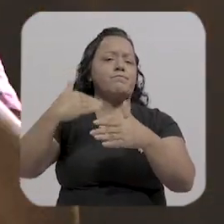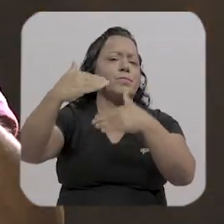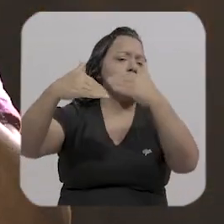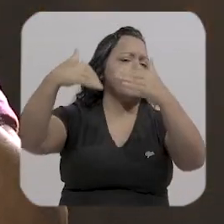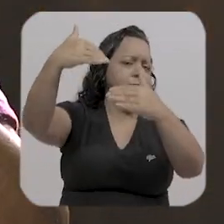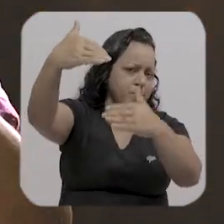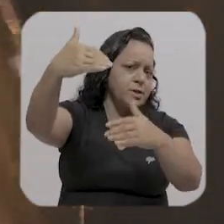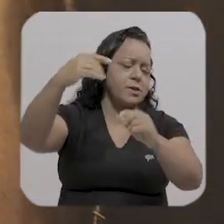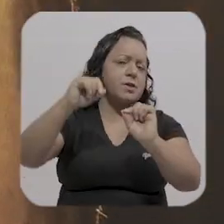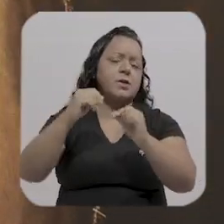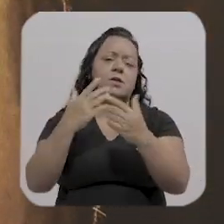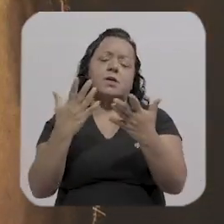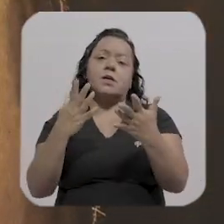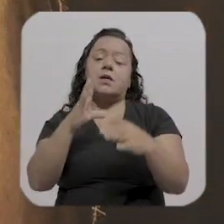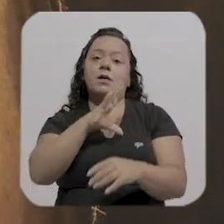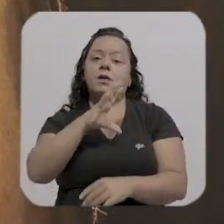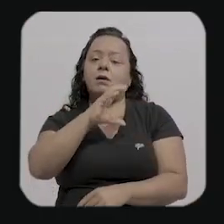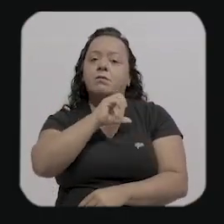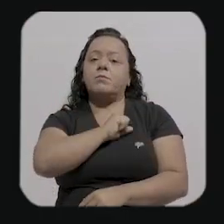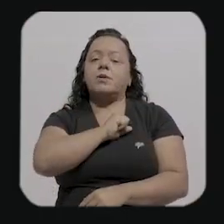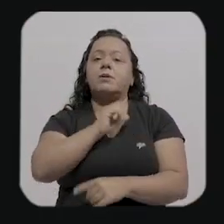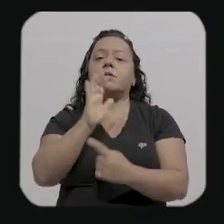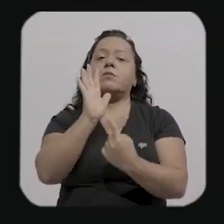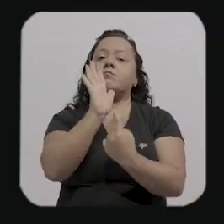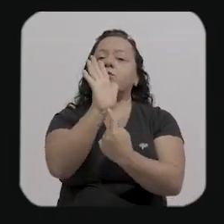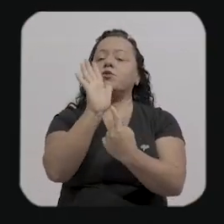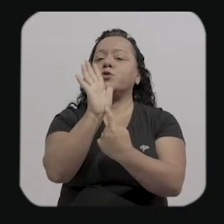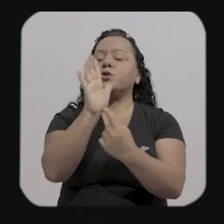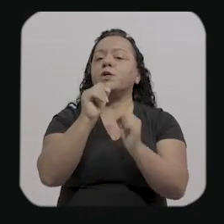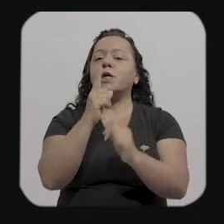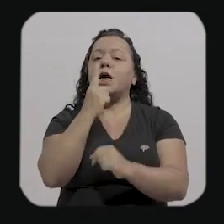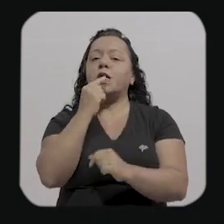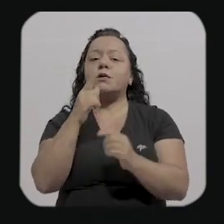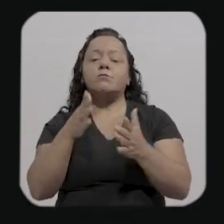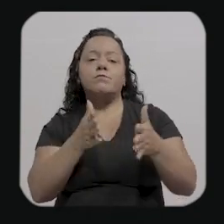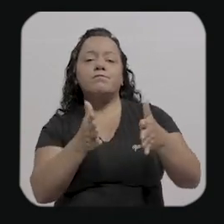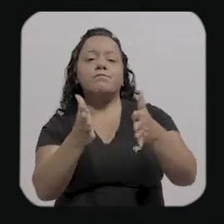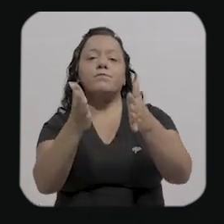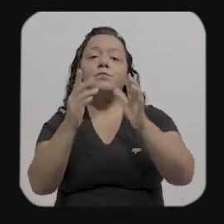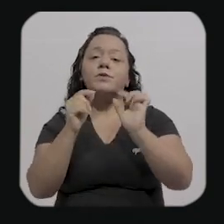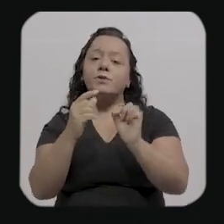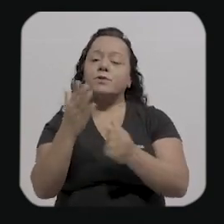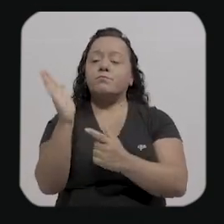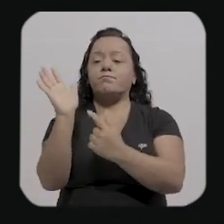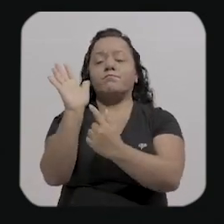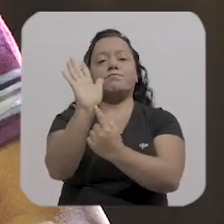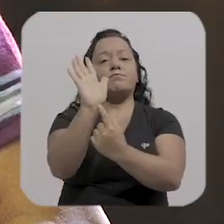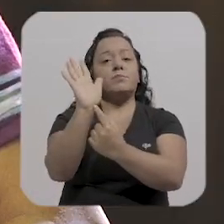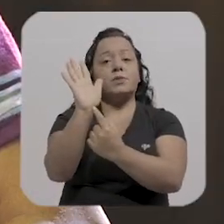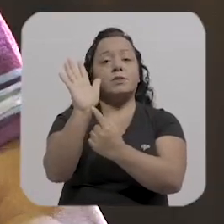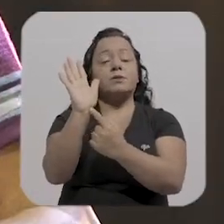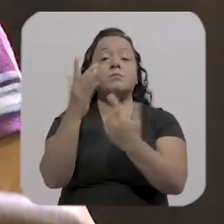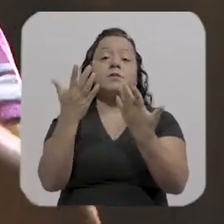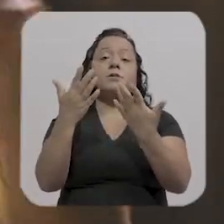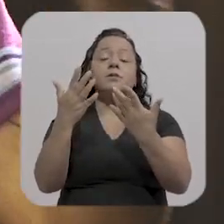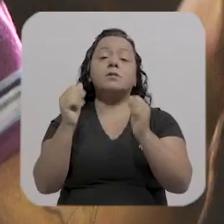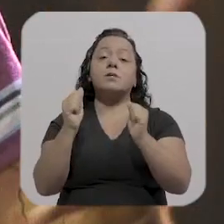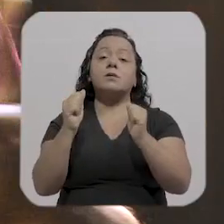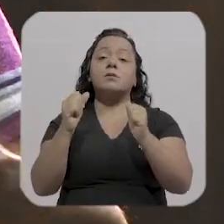sol e tal mas é uma cidade de costas pro rio acho que propostas como a Casa Rio como esse